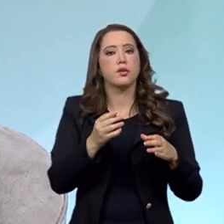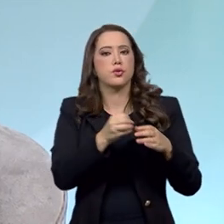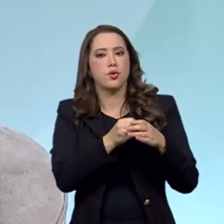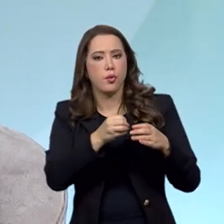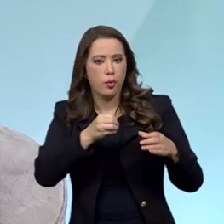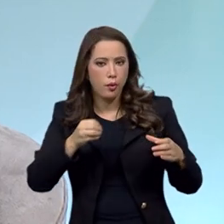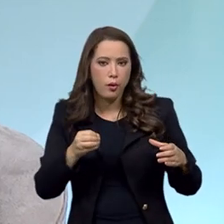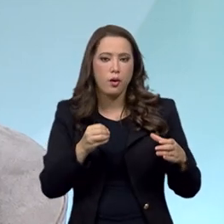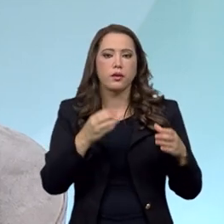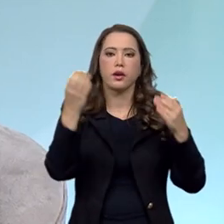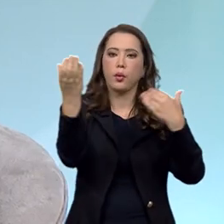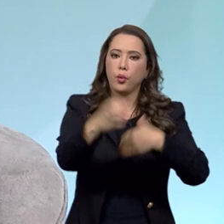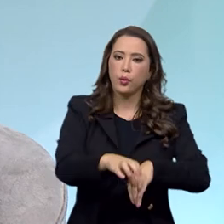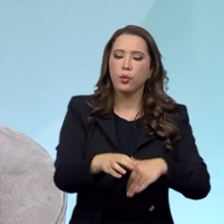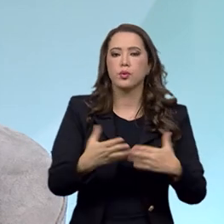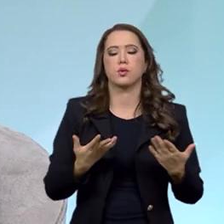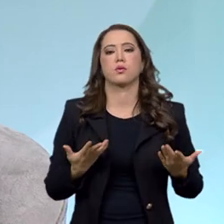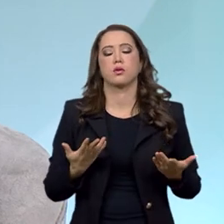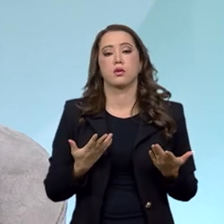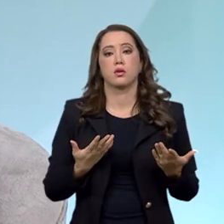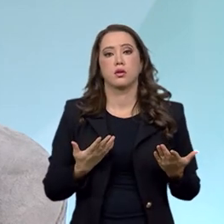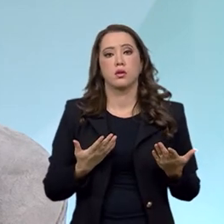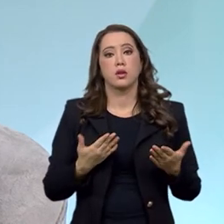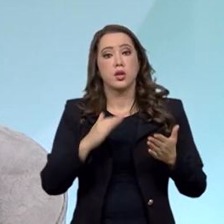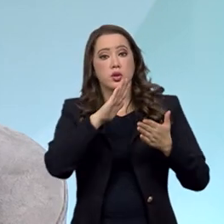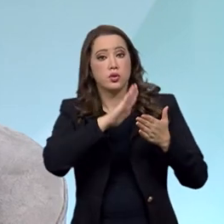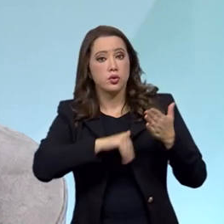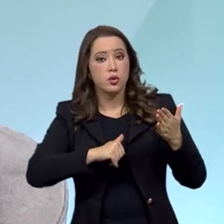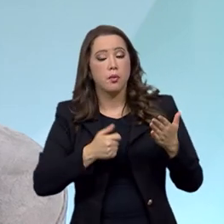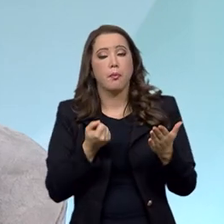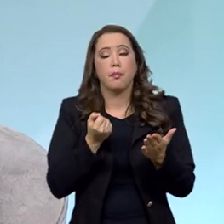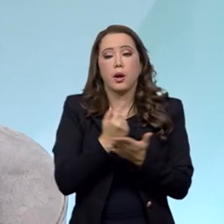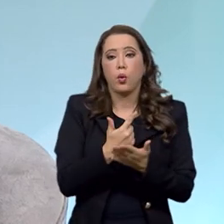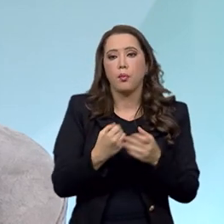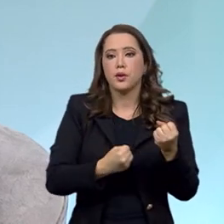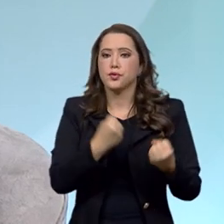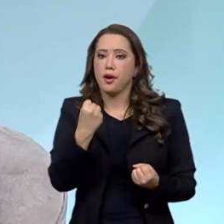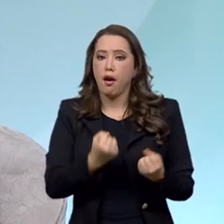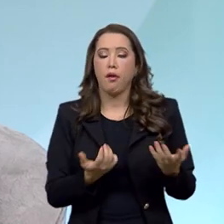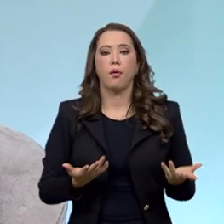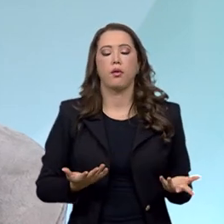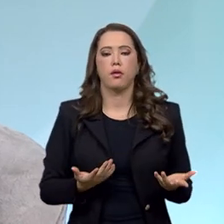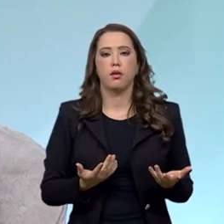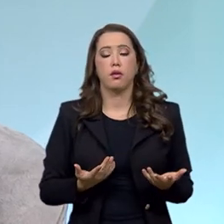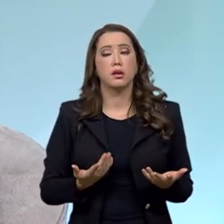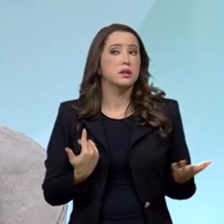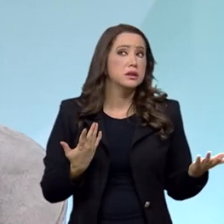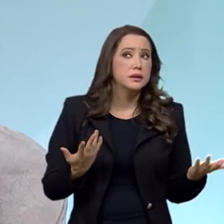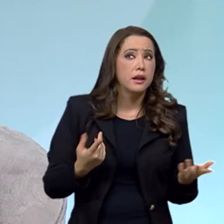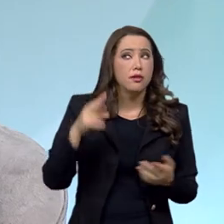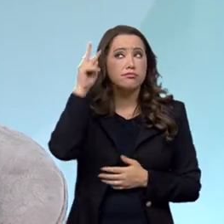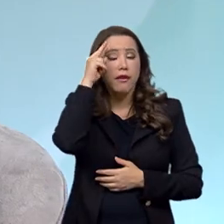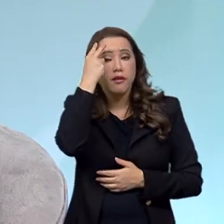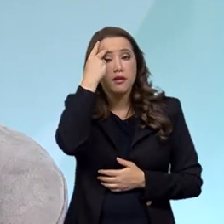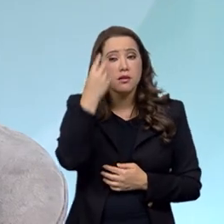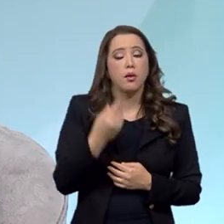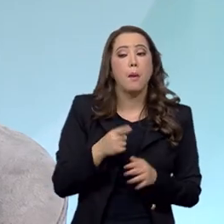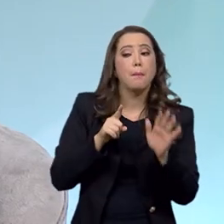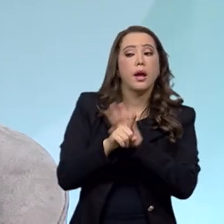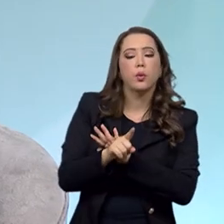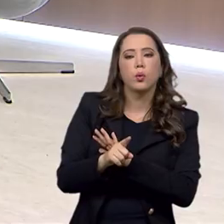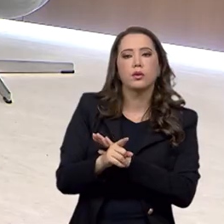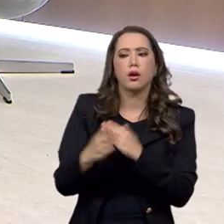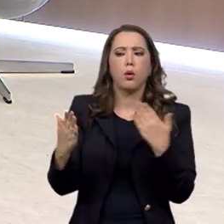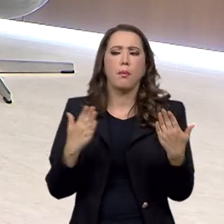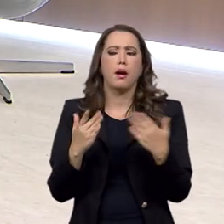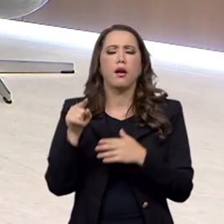cotas em concursos públicos, descontos para aquisição de veículos. E a pergunta que se faz, então, diante dessa situação